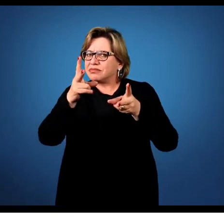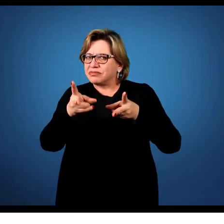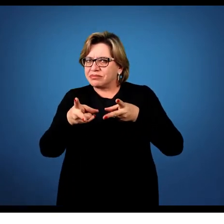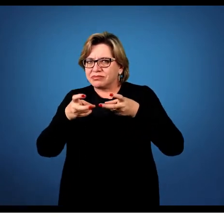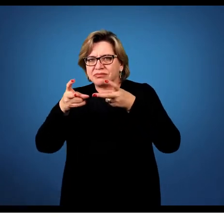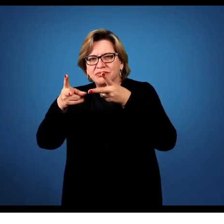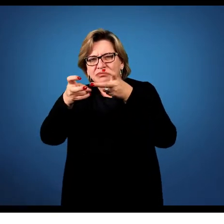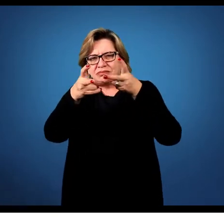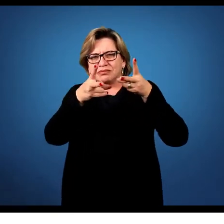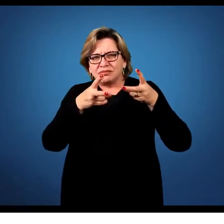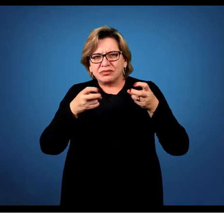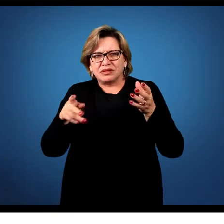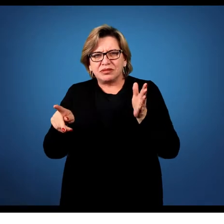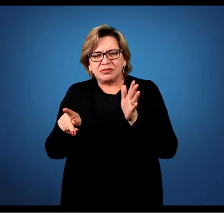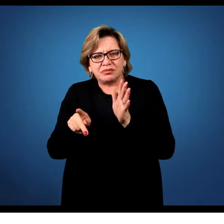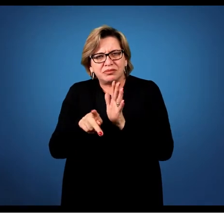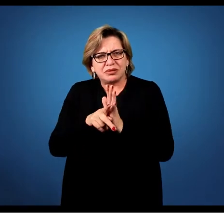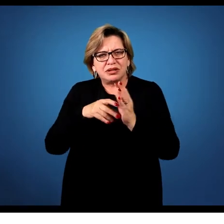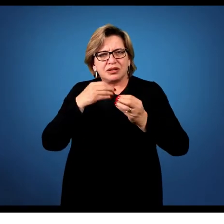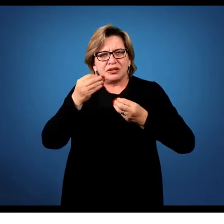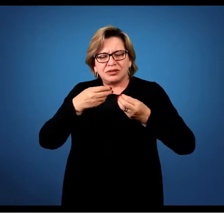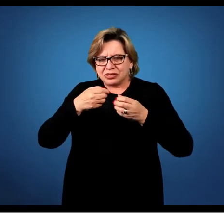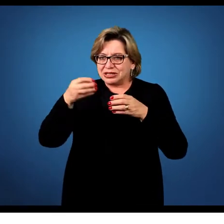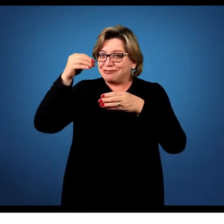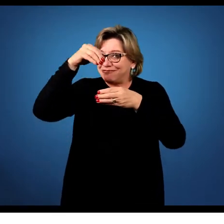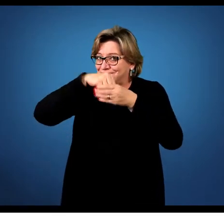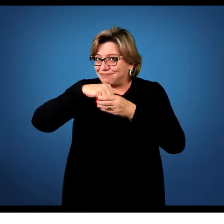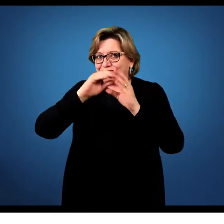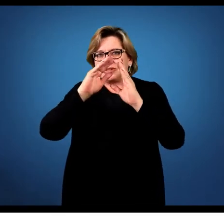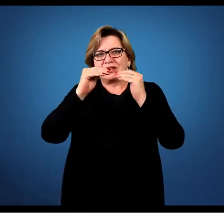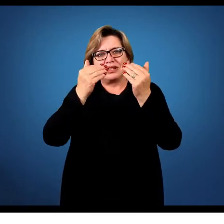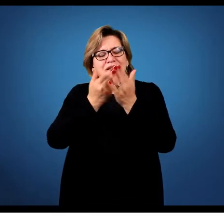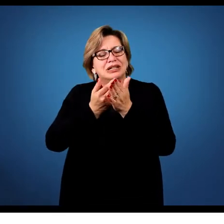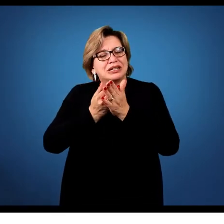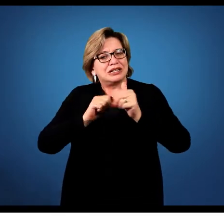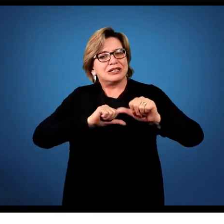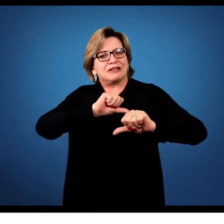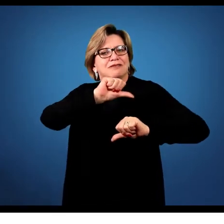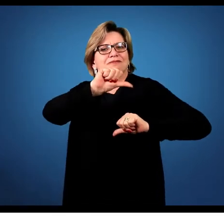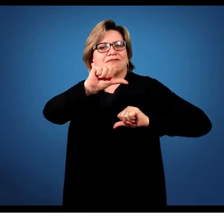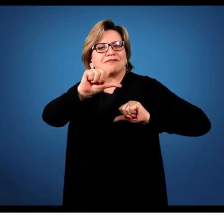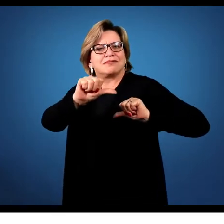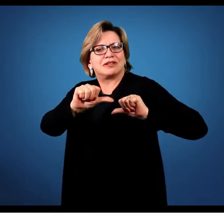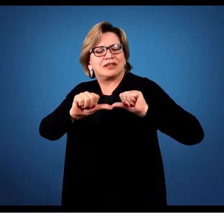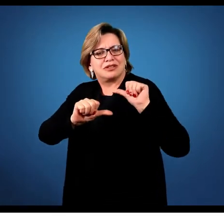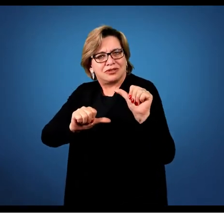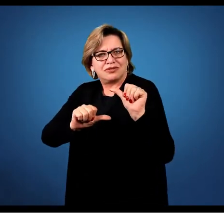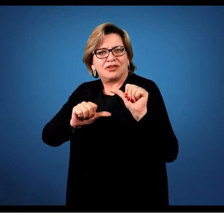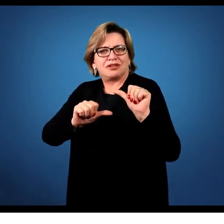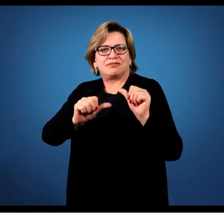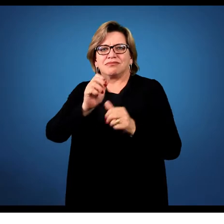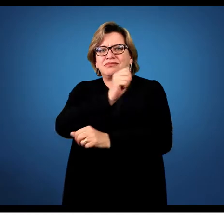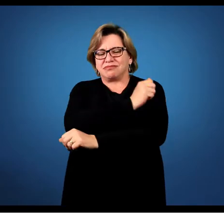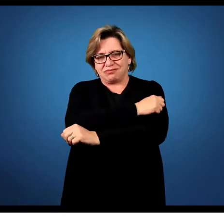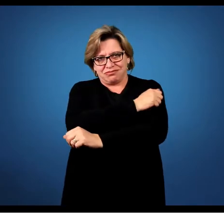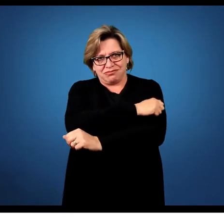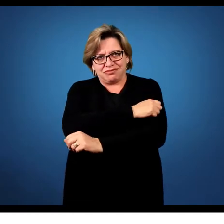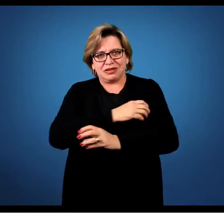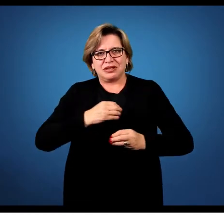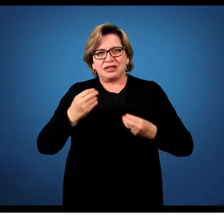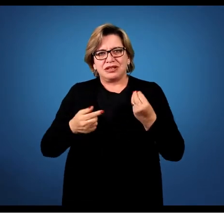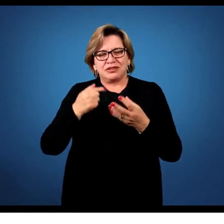algo que vai para a escola e se transforma nos nossos alunos. Então, pensando nessa